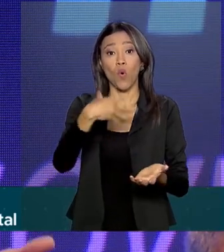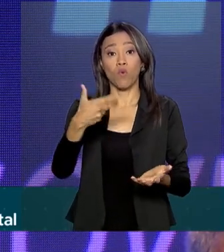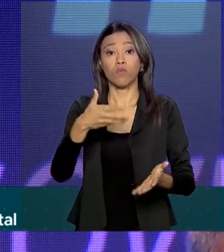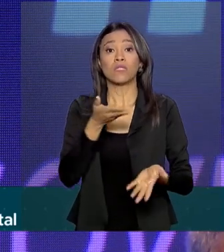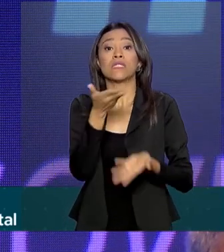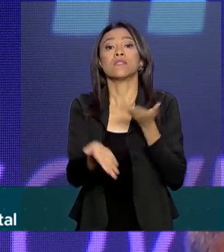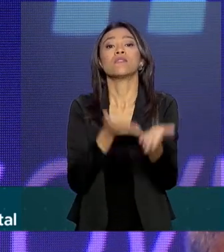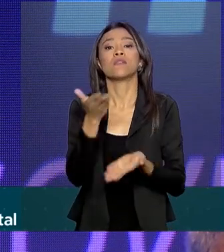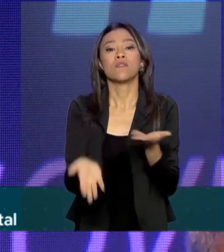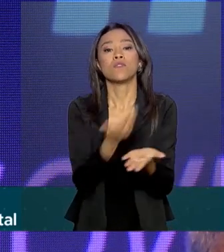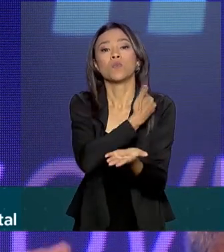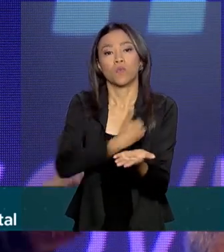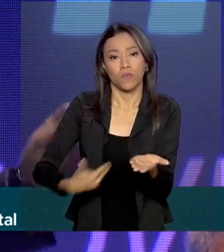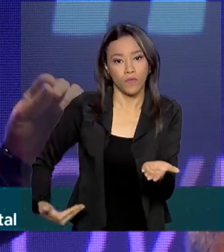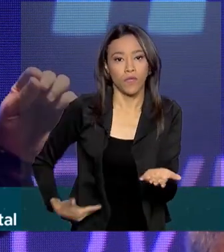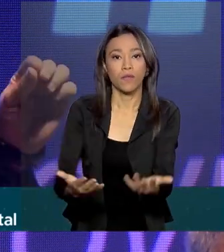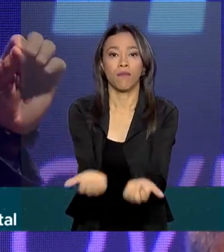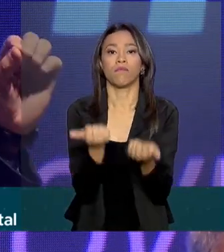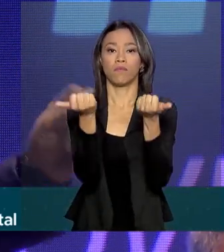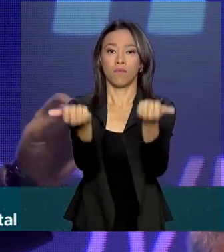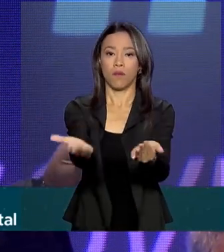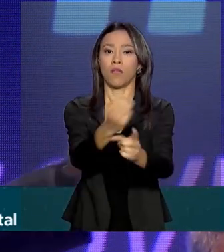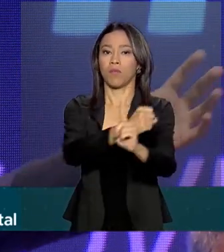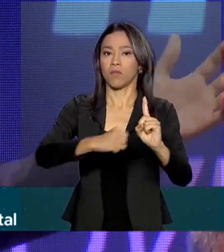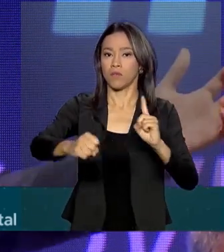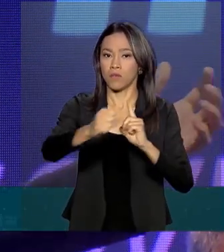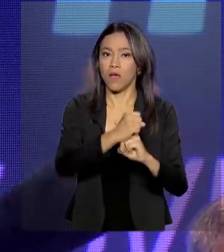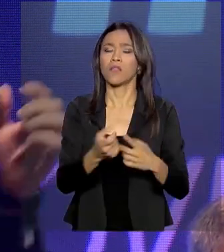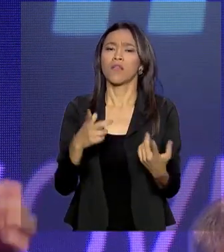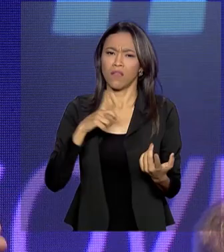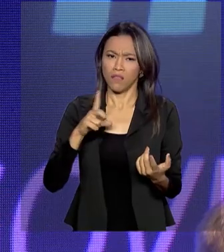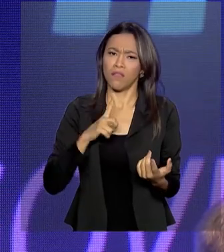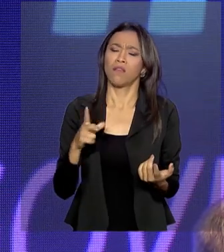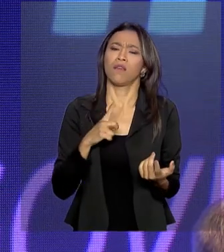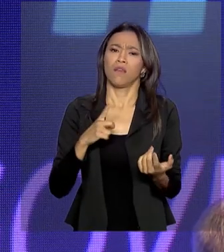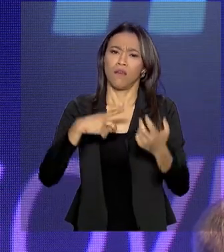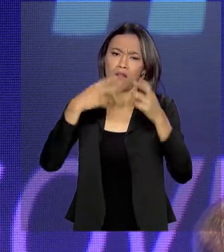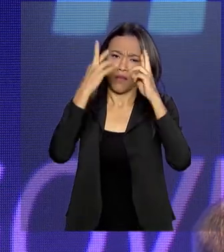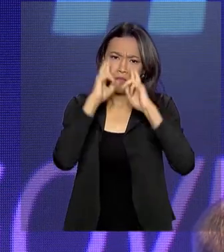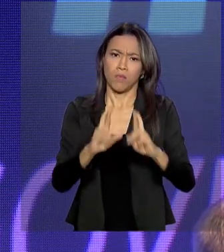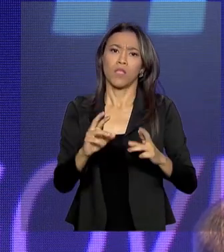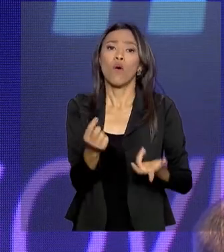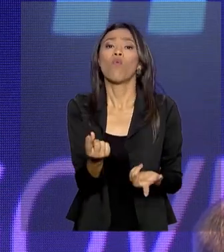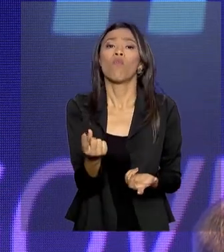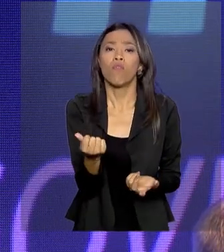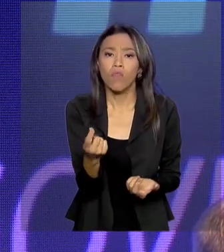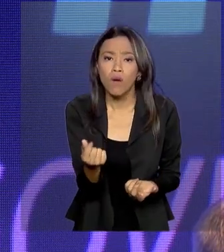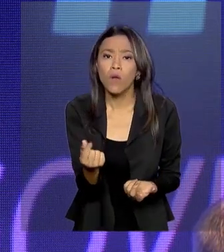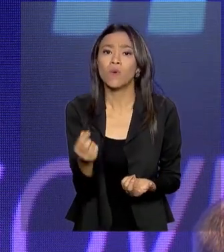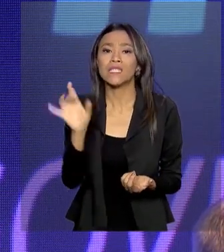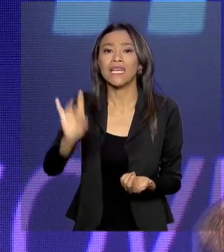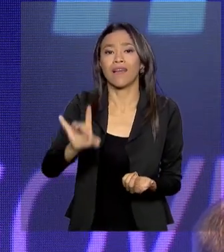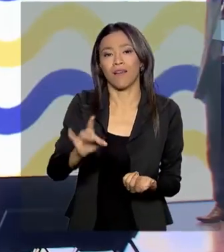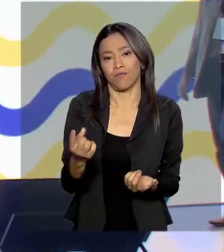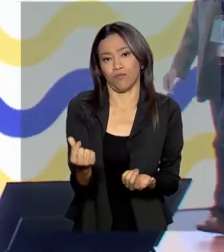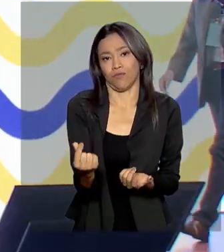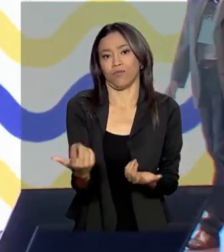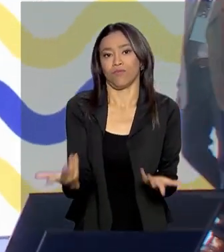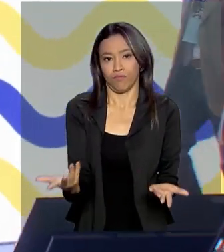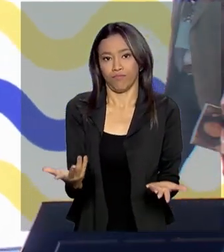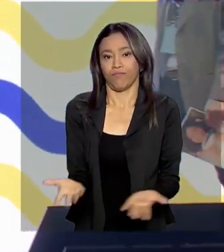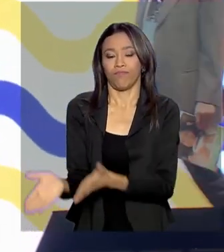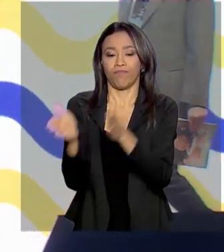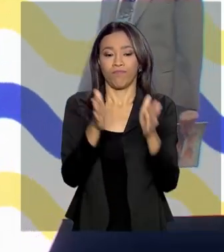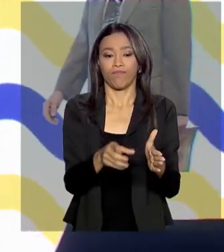entregue mais para a sociedade. Que faça valer cada real que nós arrecadamos, a gente possa retornar para a sociedade. O